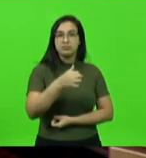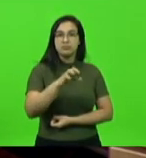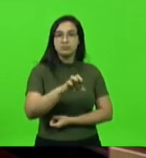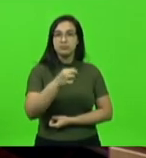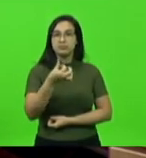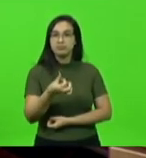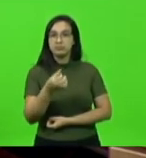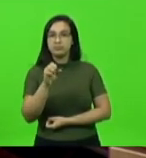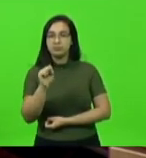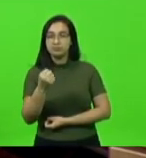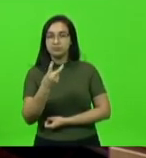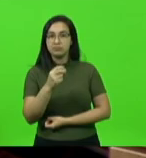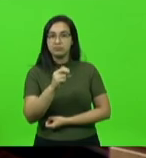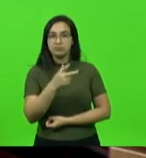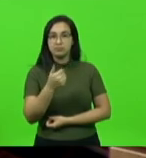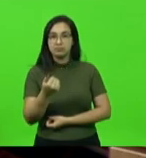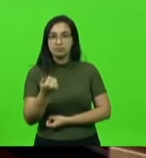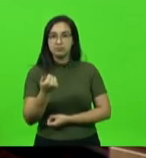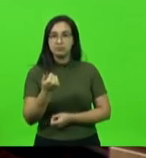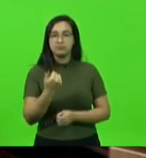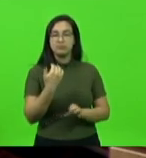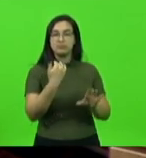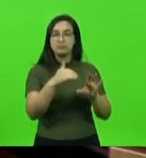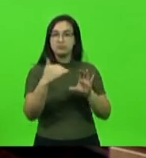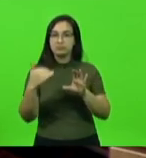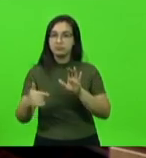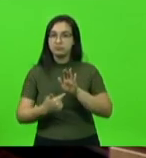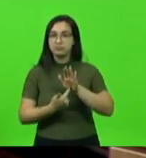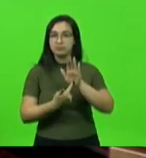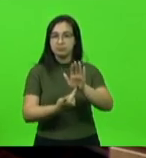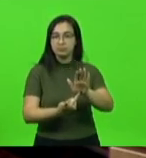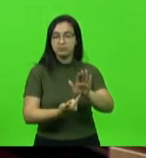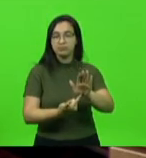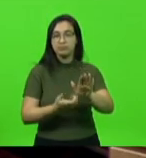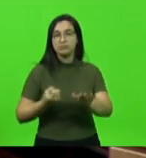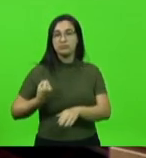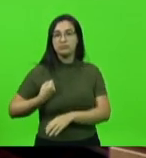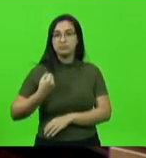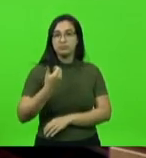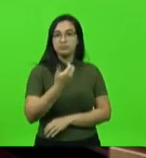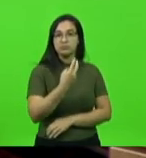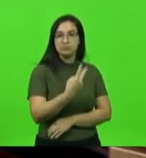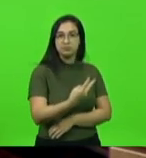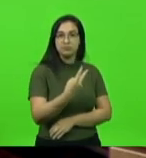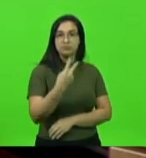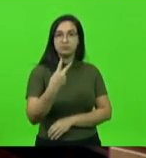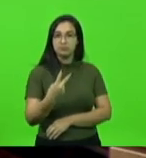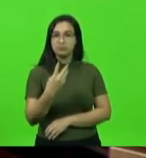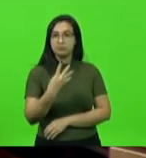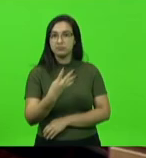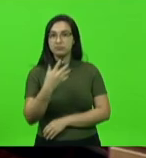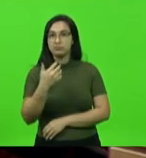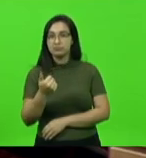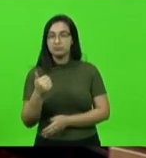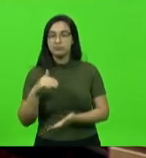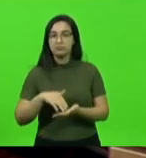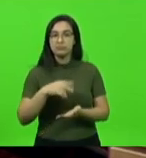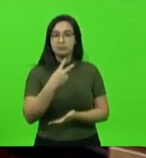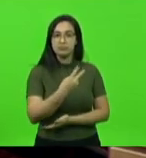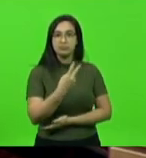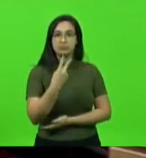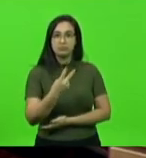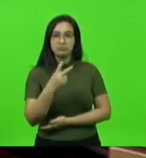e comunicou que encaminhará aos destinatários as indicações números 2.241 a 2.251 de